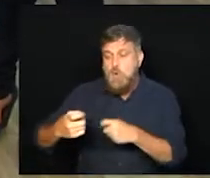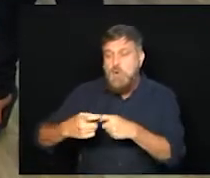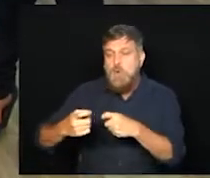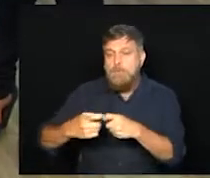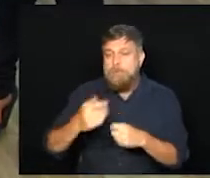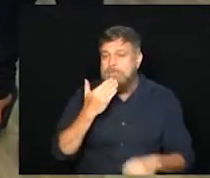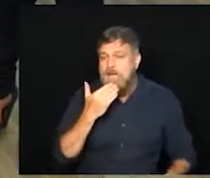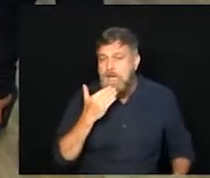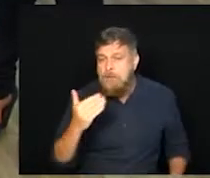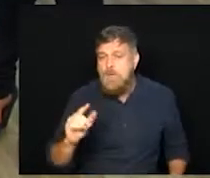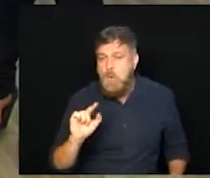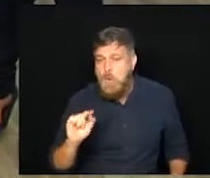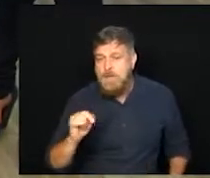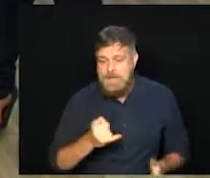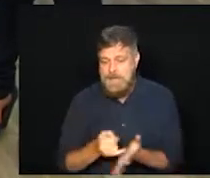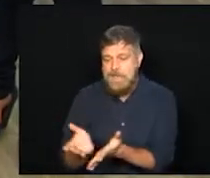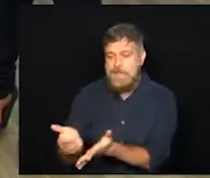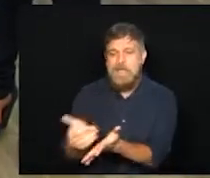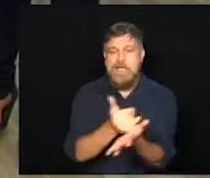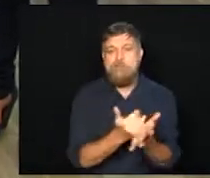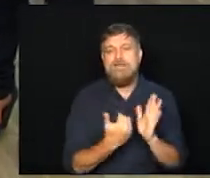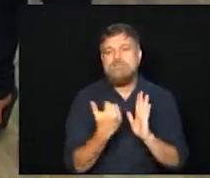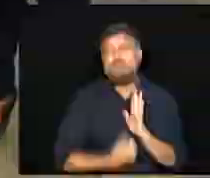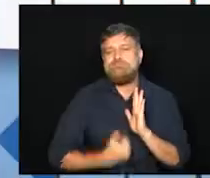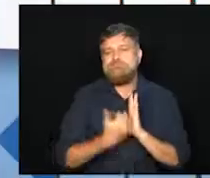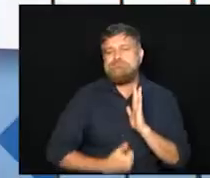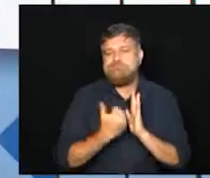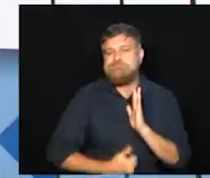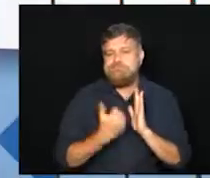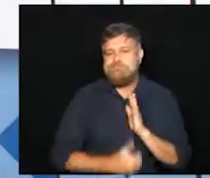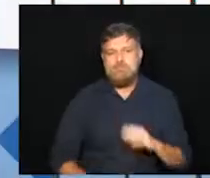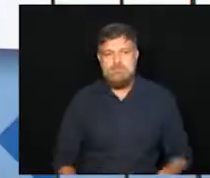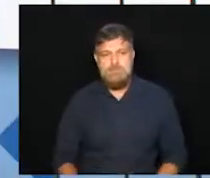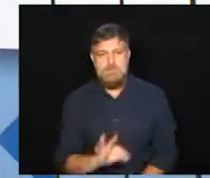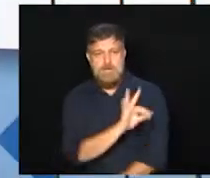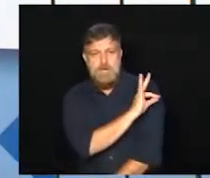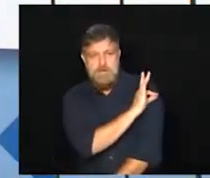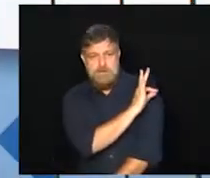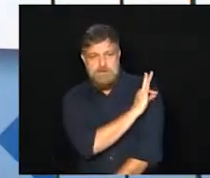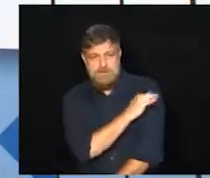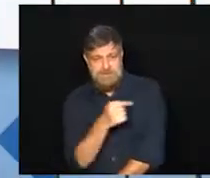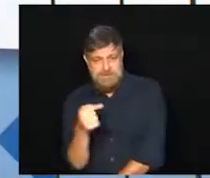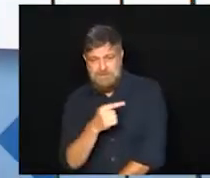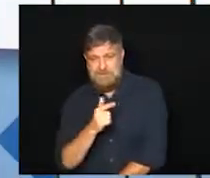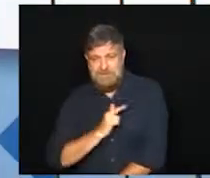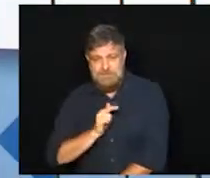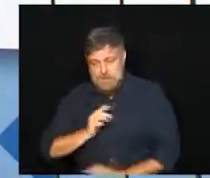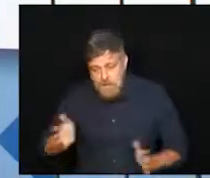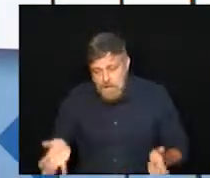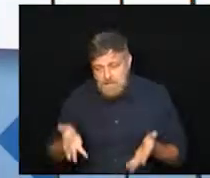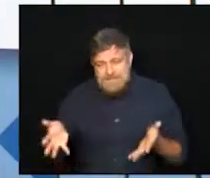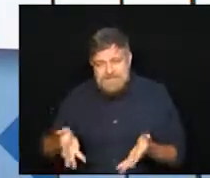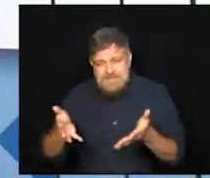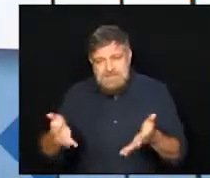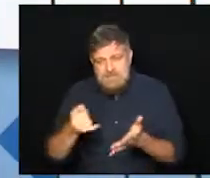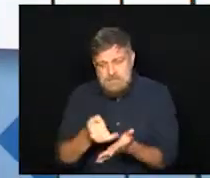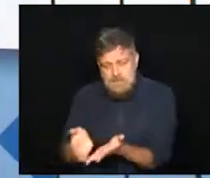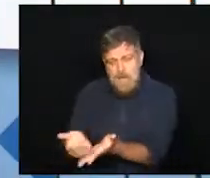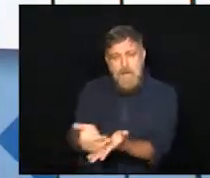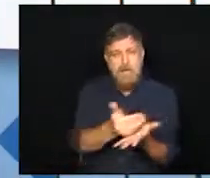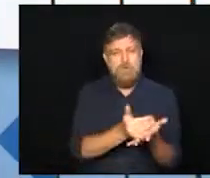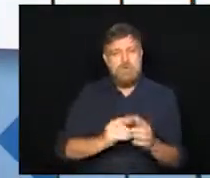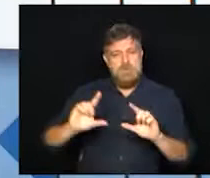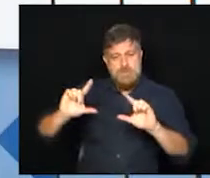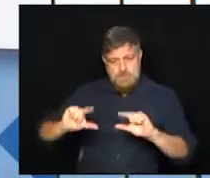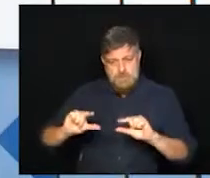para redução de impostos municipais. É, a Prefeitura tem feito um pacote aí de incentivo fiscal e agora